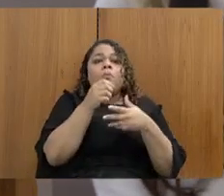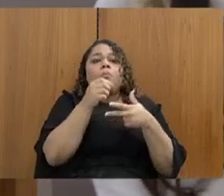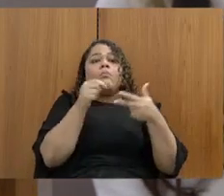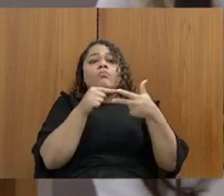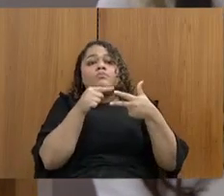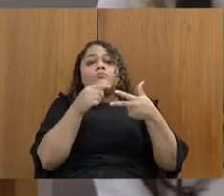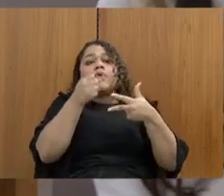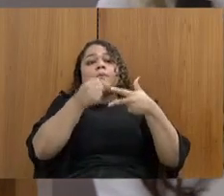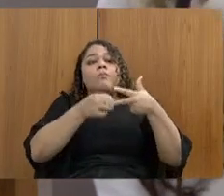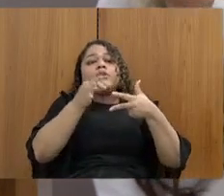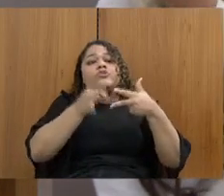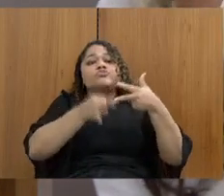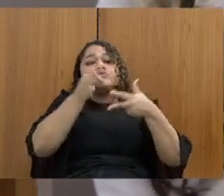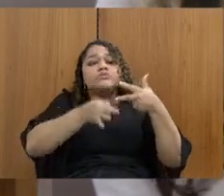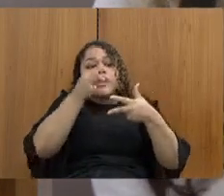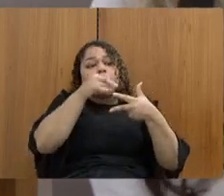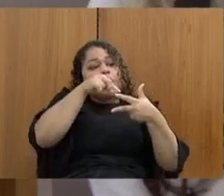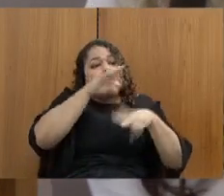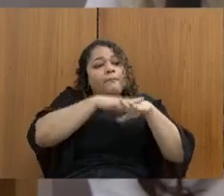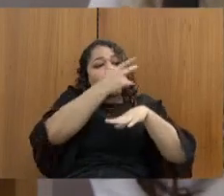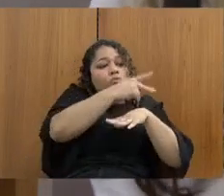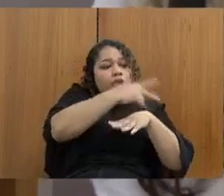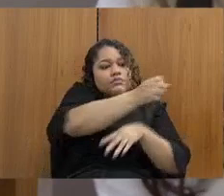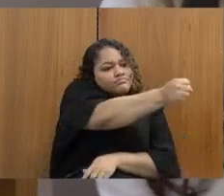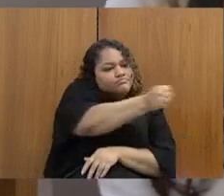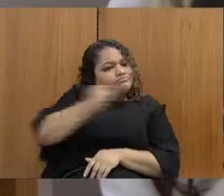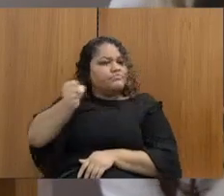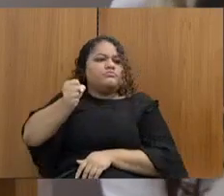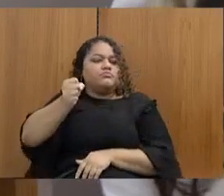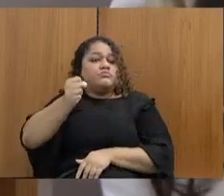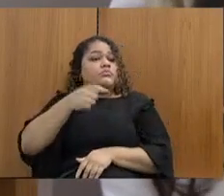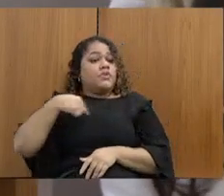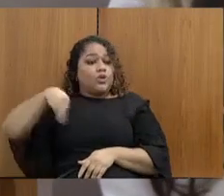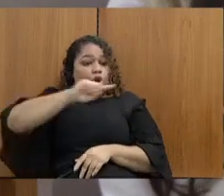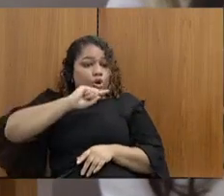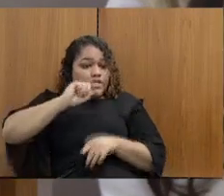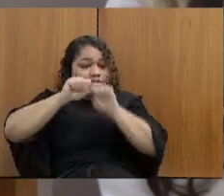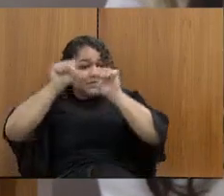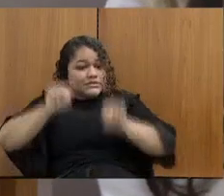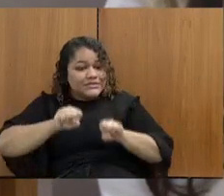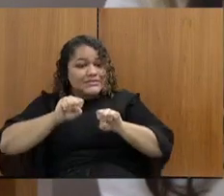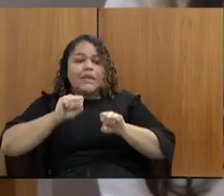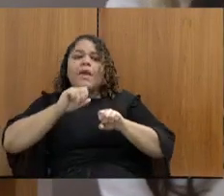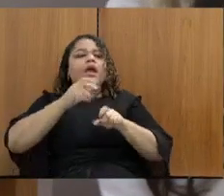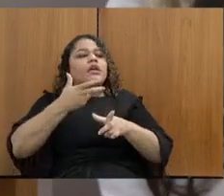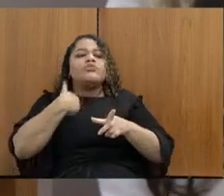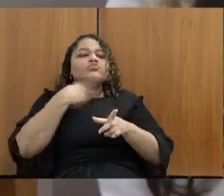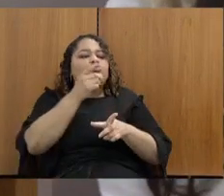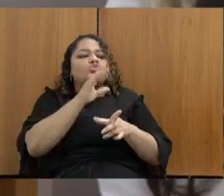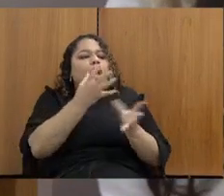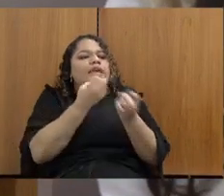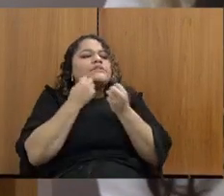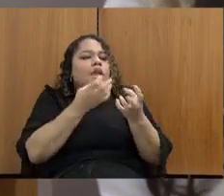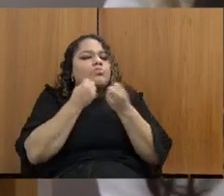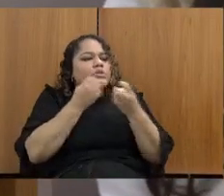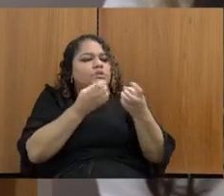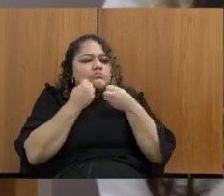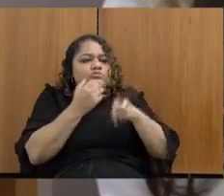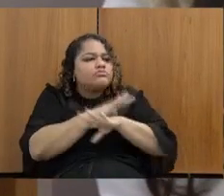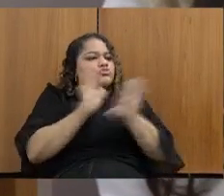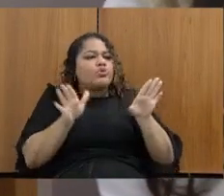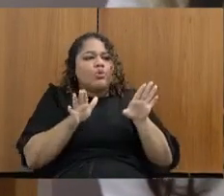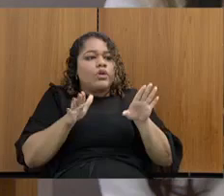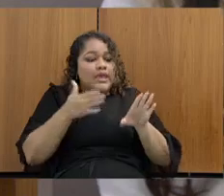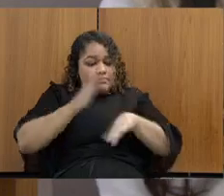oferece a denúncia é o Ministério Público, e o sistema só acolhe. Muitas vezes as pessoas reclamam, o sistema prisional é super notado, bom, eu não coloquei nenhum preso por minha